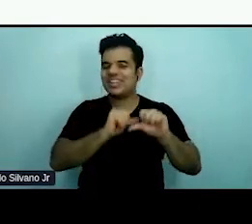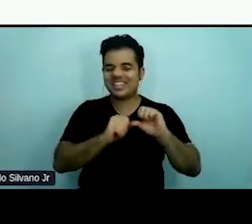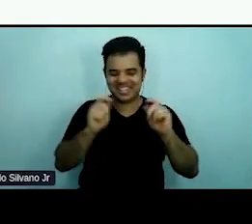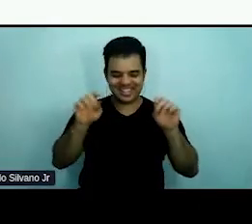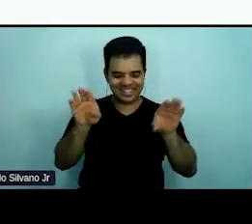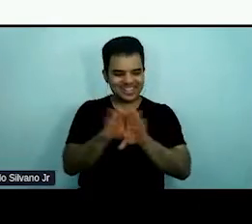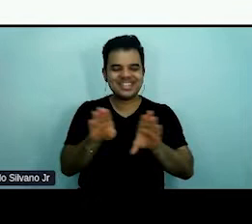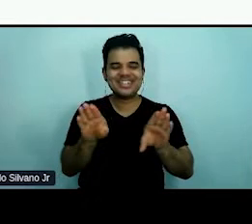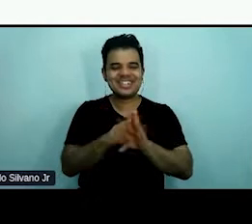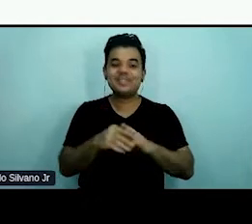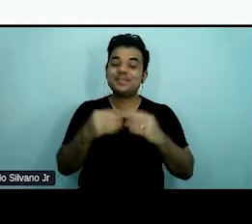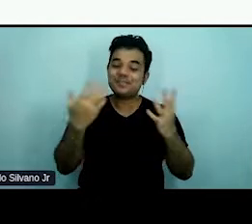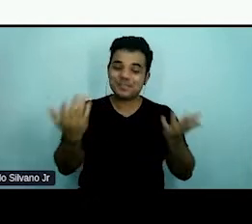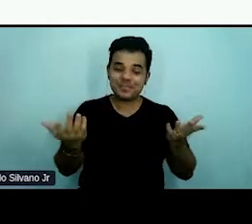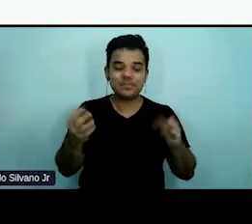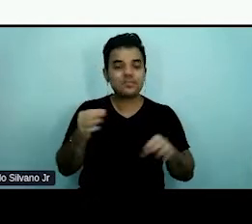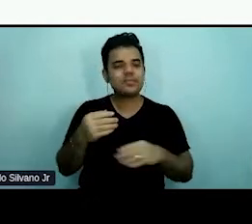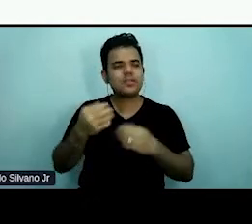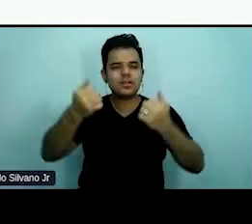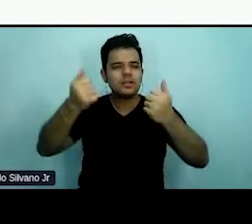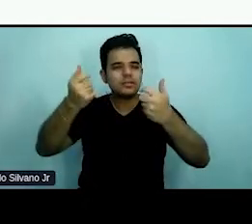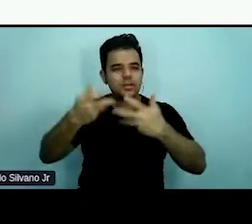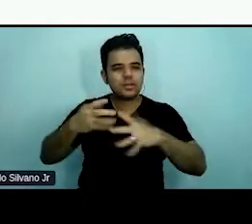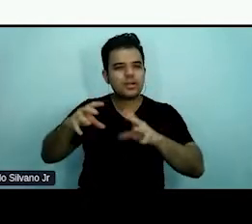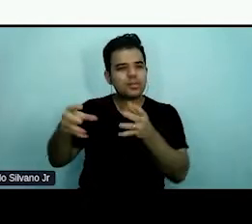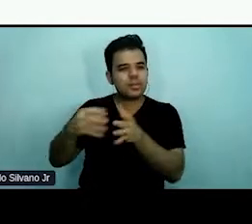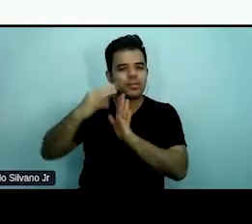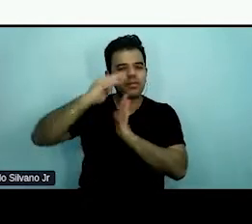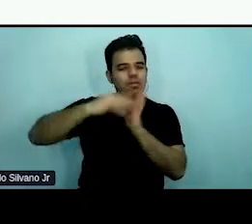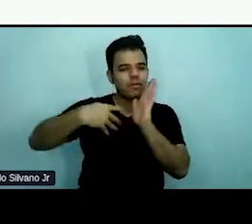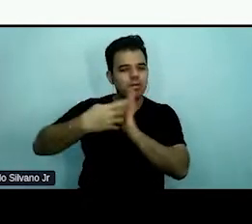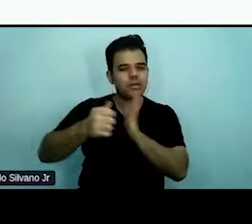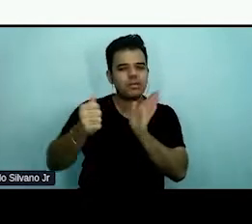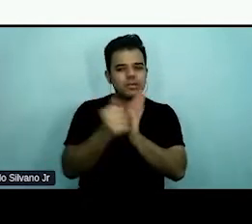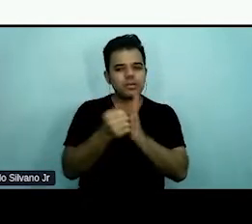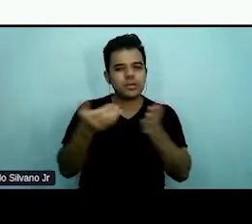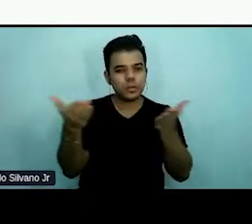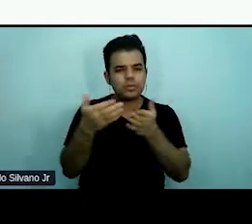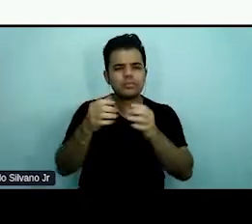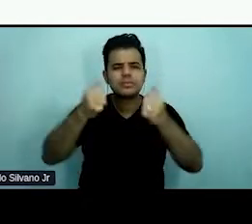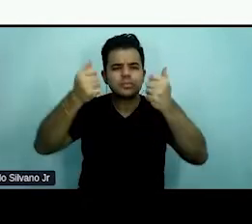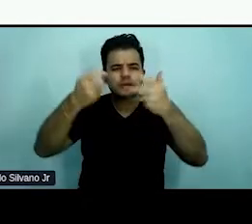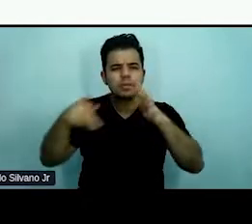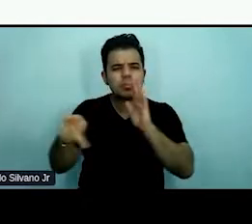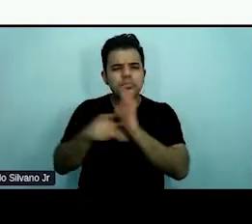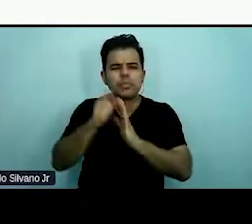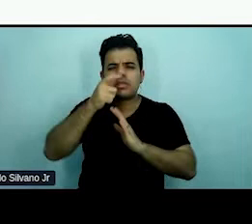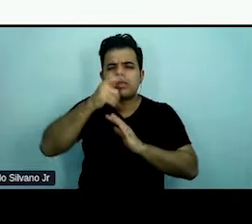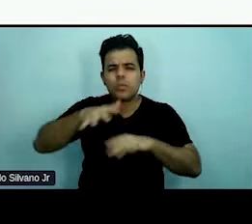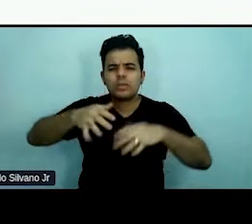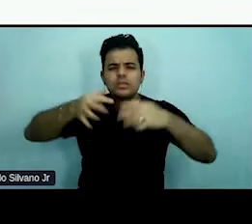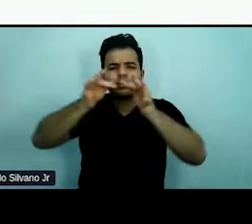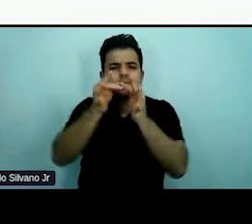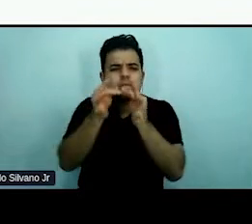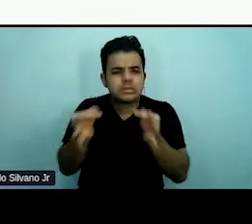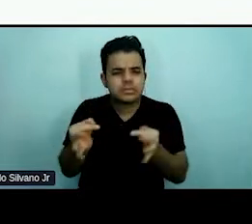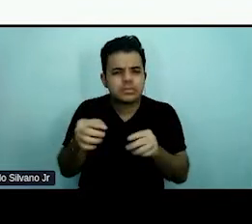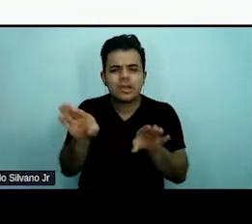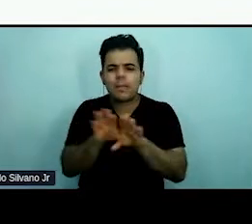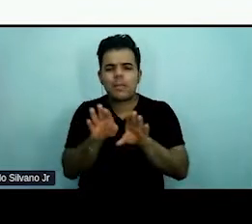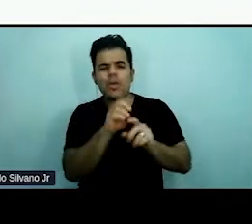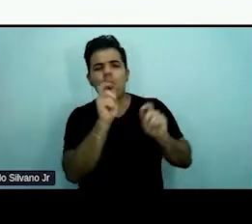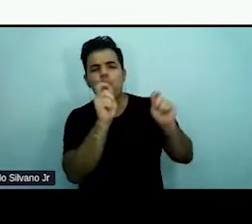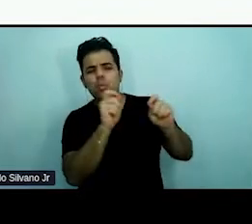Bom, falando um pouquinho sobre a agenda de hoje, eu vou falar sobre o que que é a linguagem simples e também o que não é.